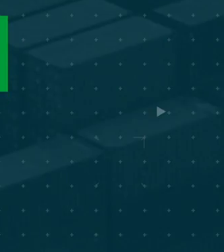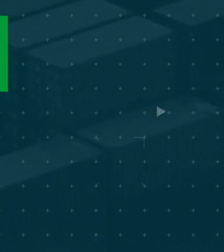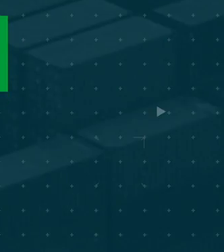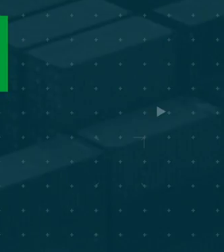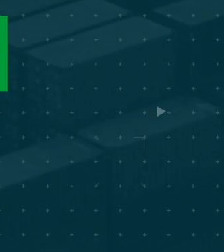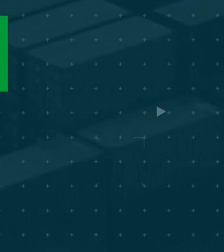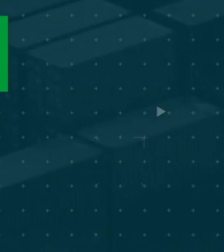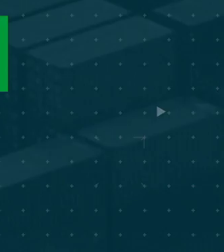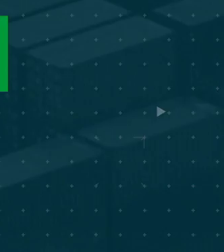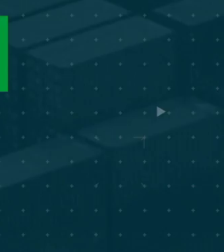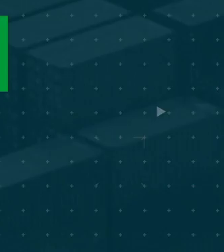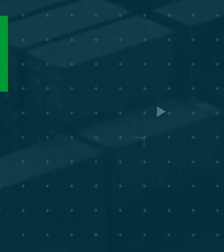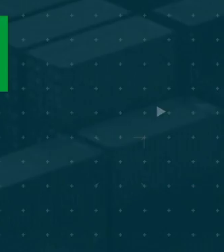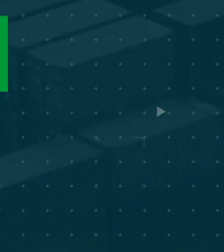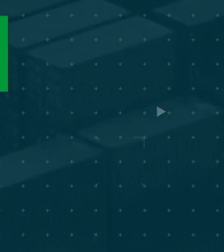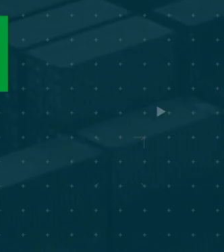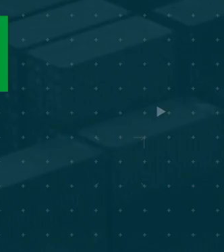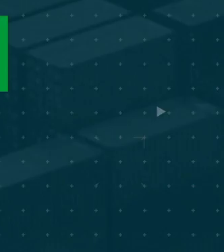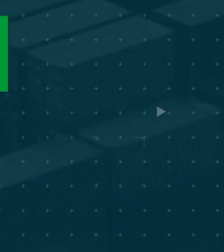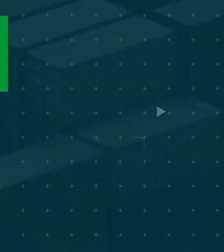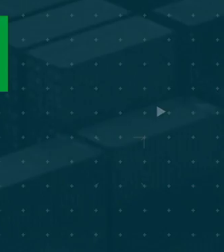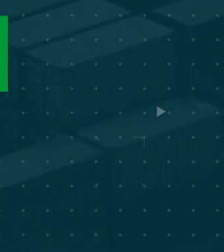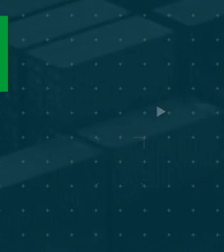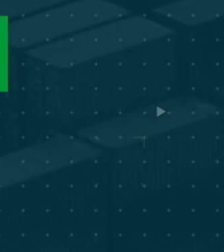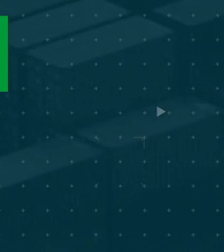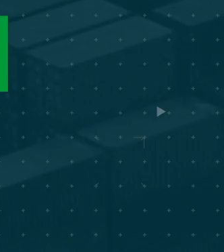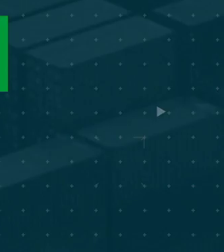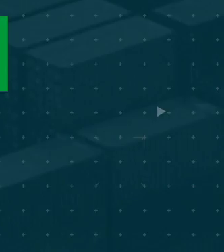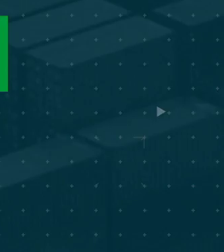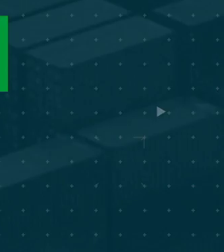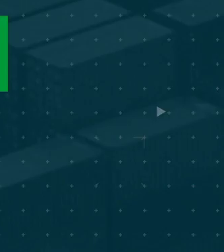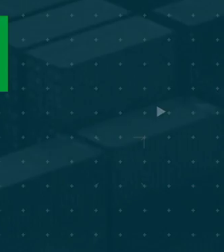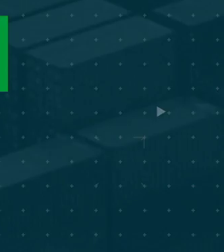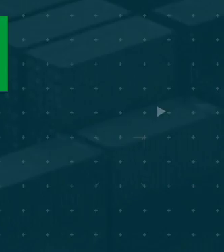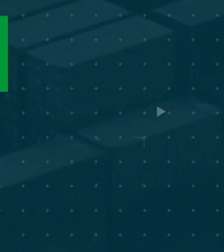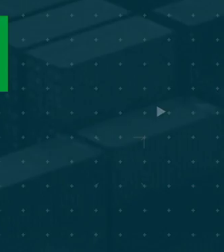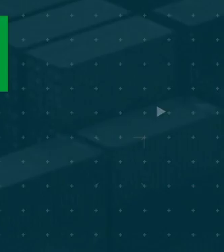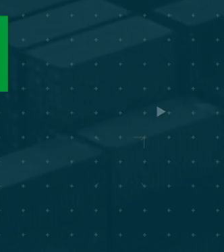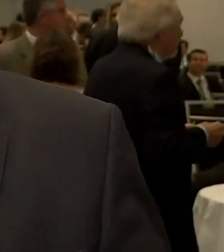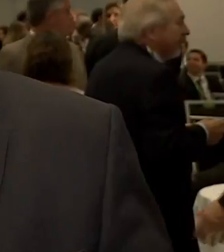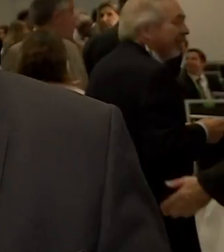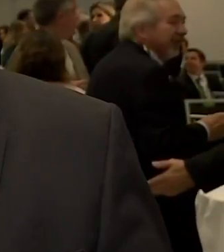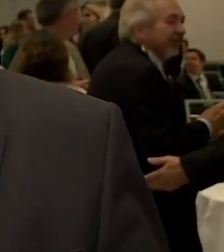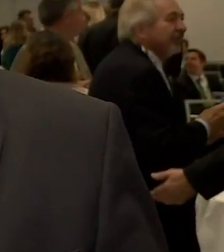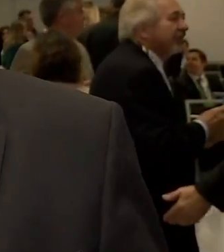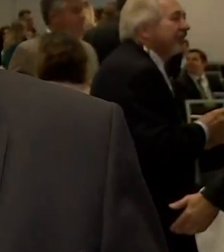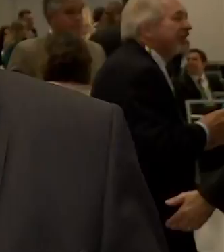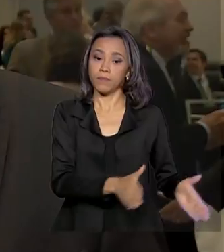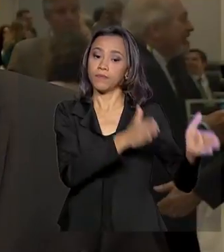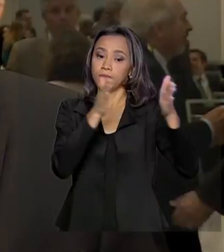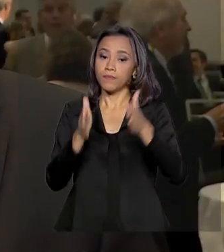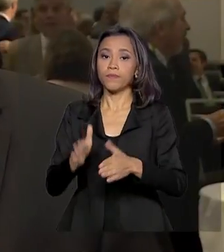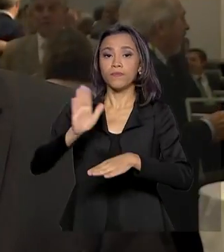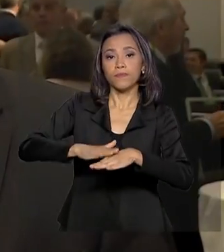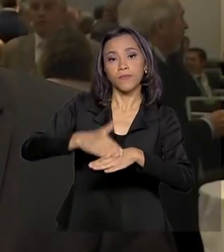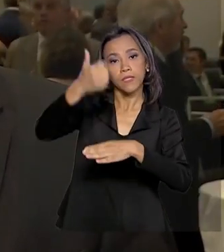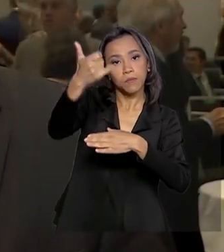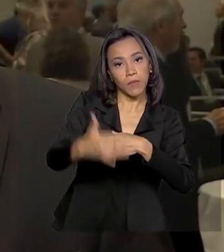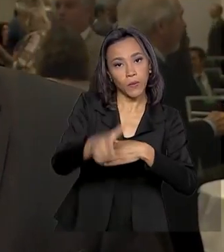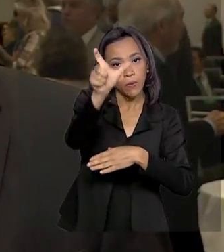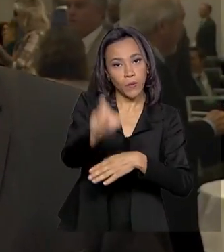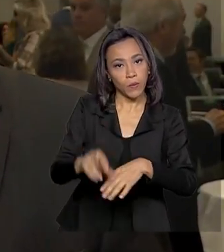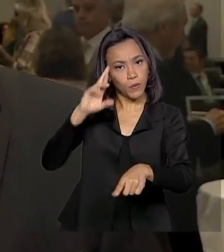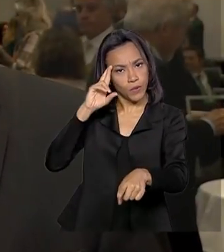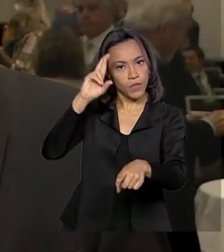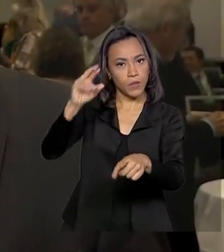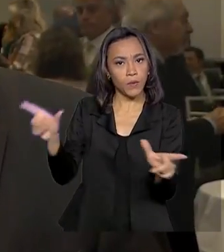dólares. Crescimento de 3,7% em relação ao ano anterior. Segundo o diretor de negócios da Apex, os